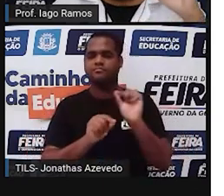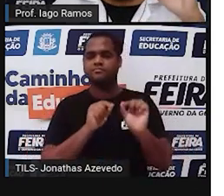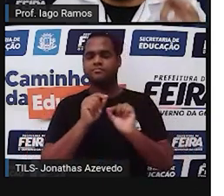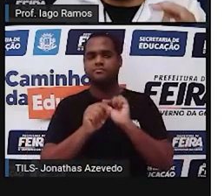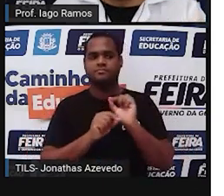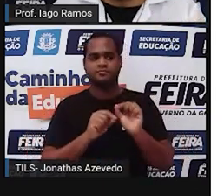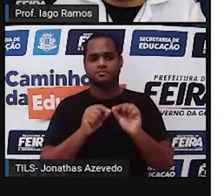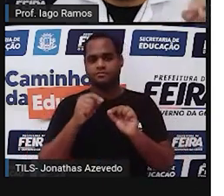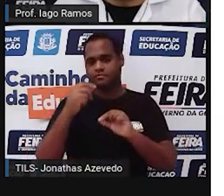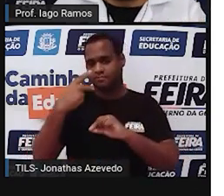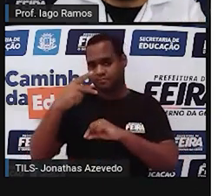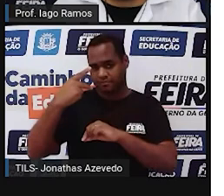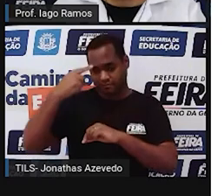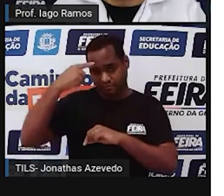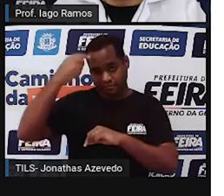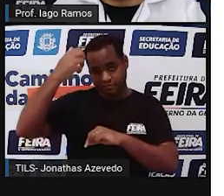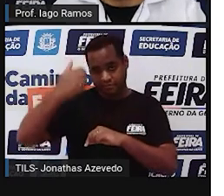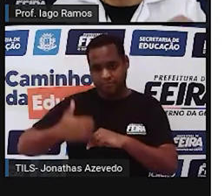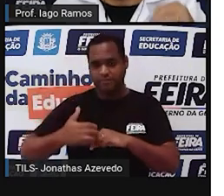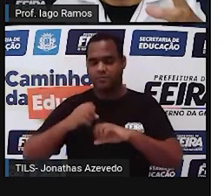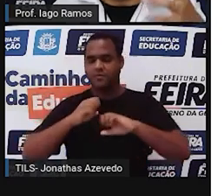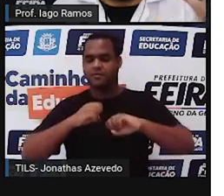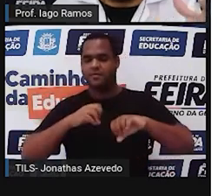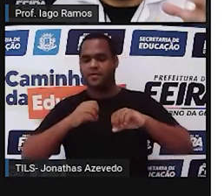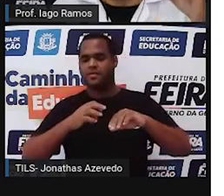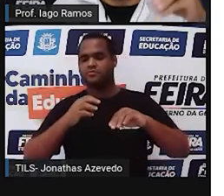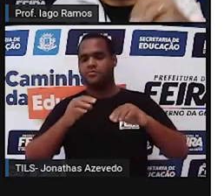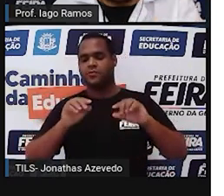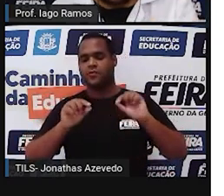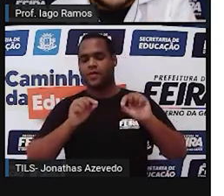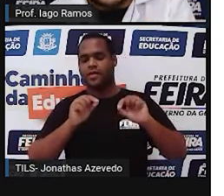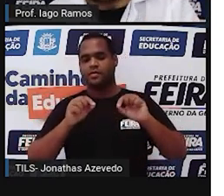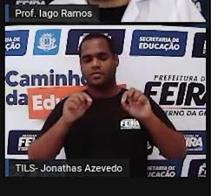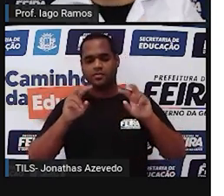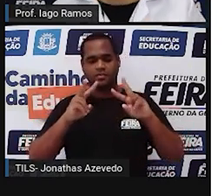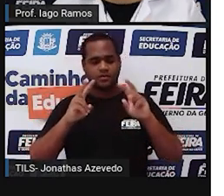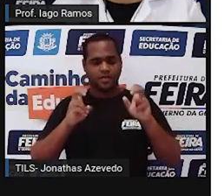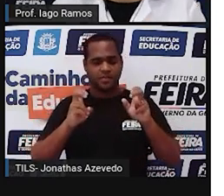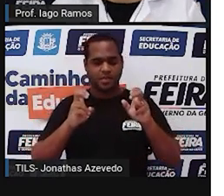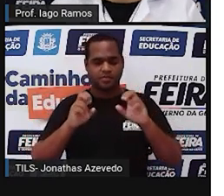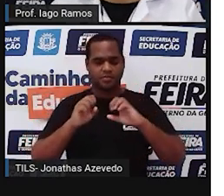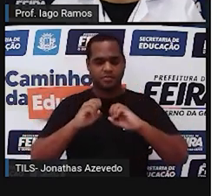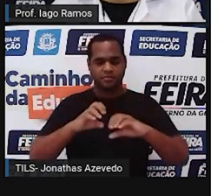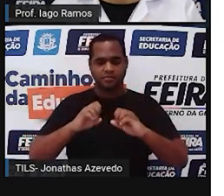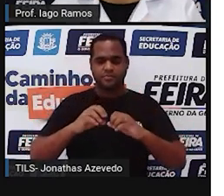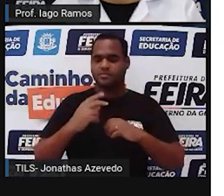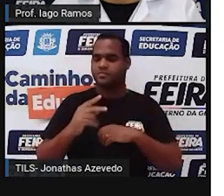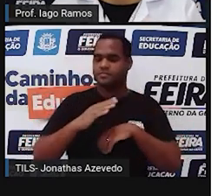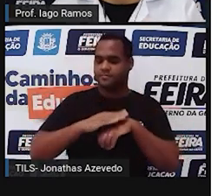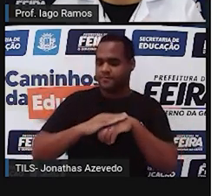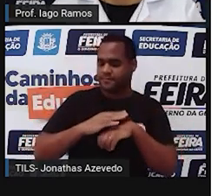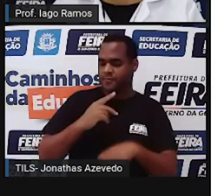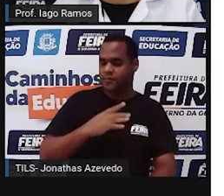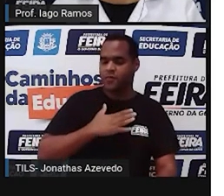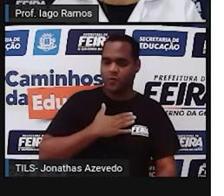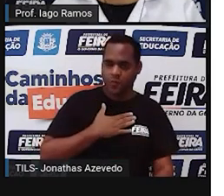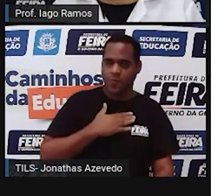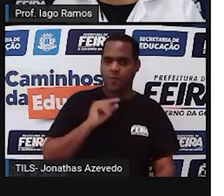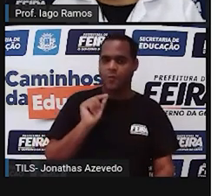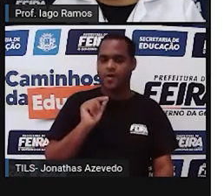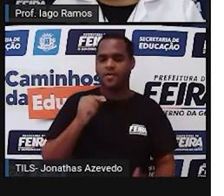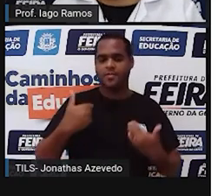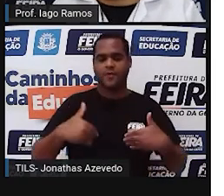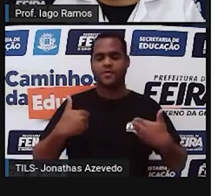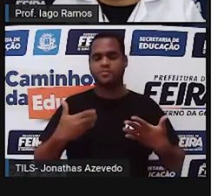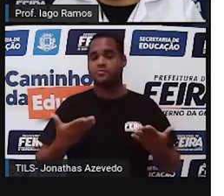do conteúdo dessa aula o que do tema dessa aula você gostaria que caísse em uma prova?